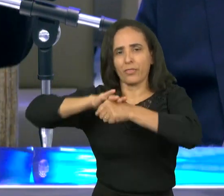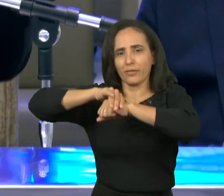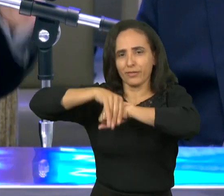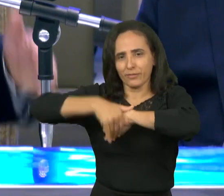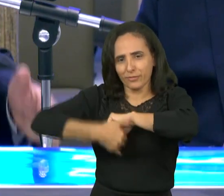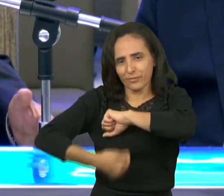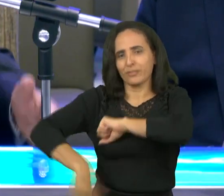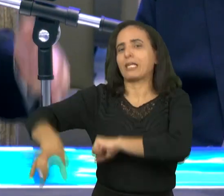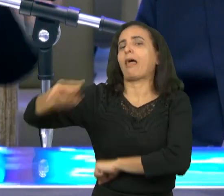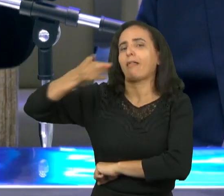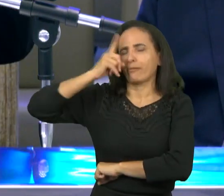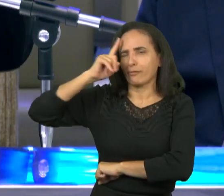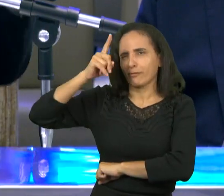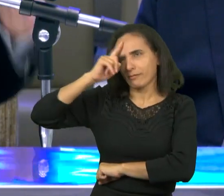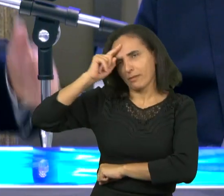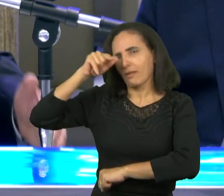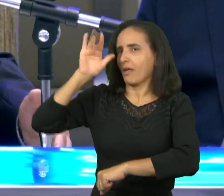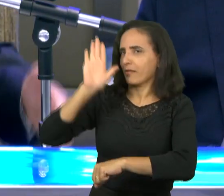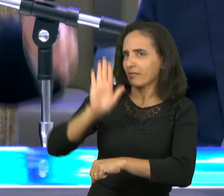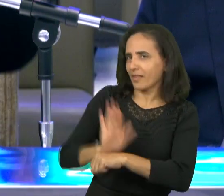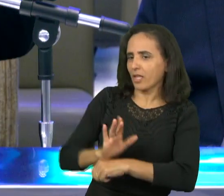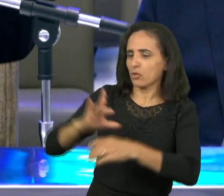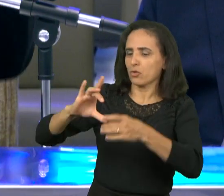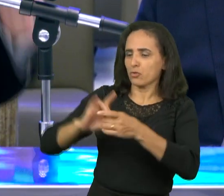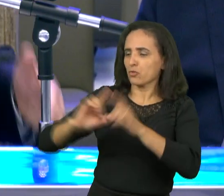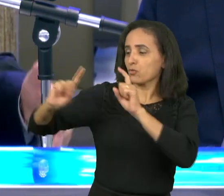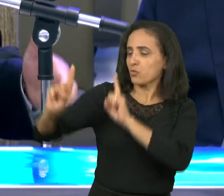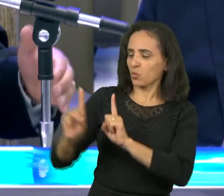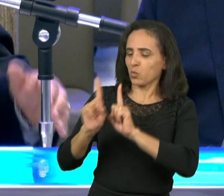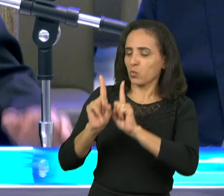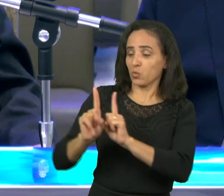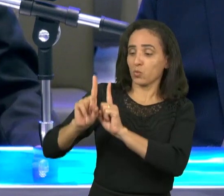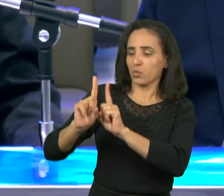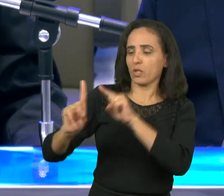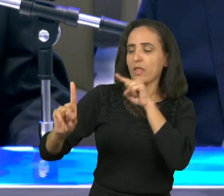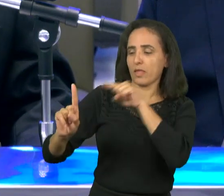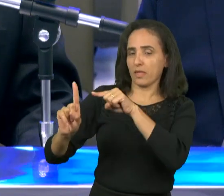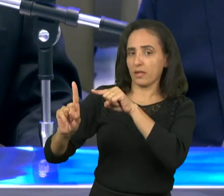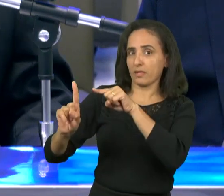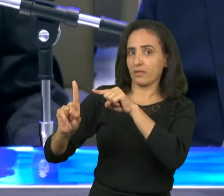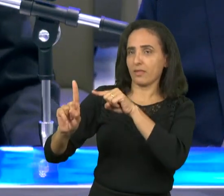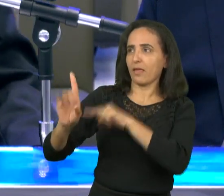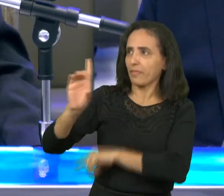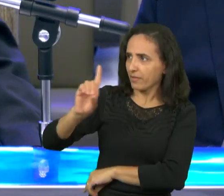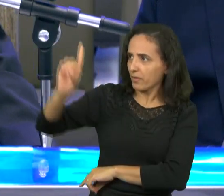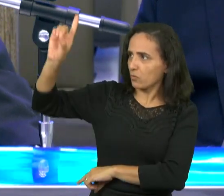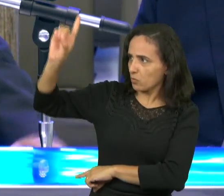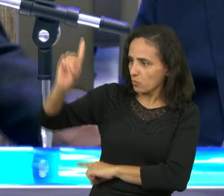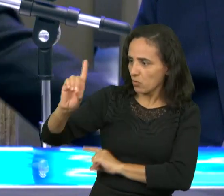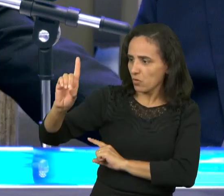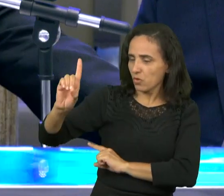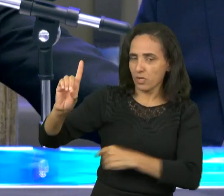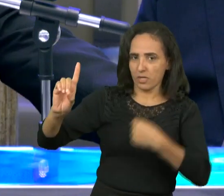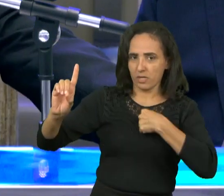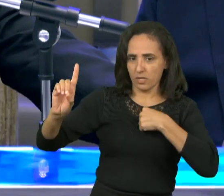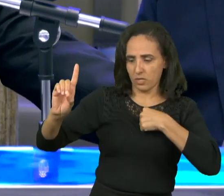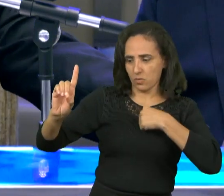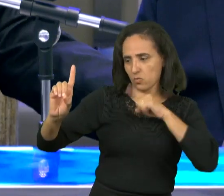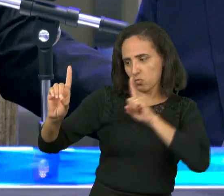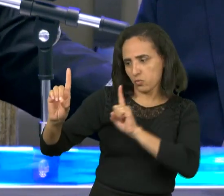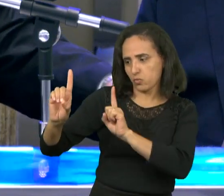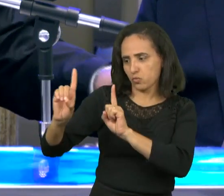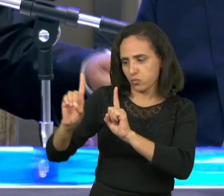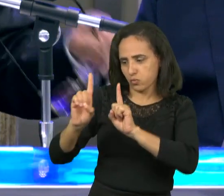todos os dias de mãos dada com Deus amém andar com Deus